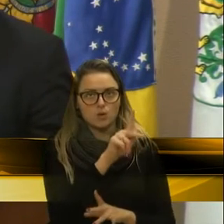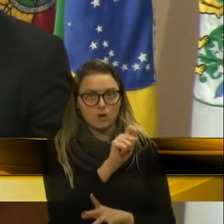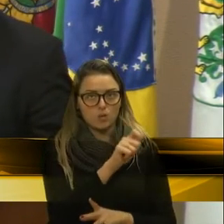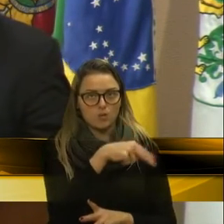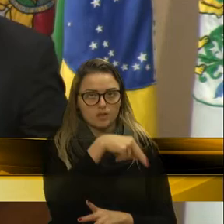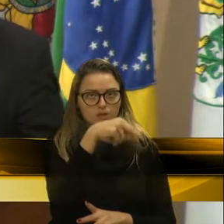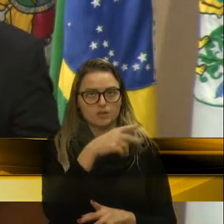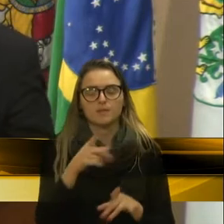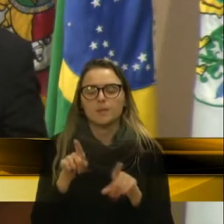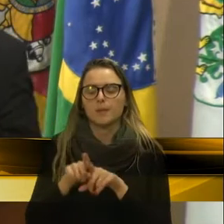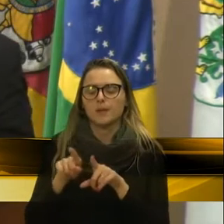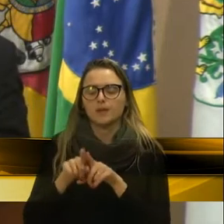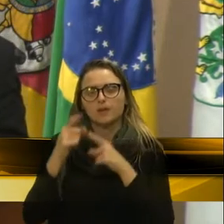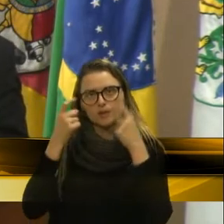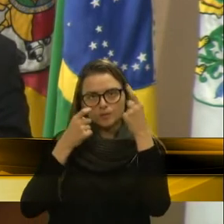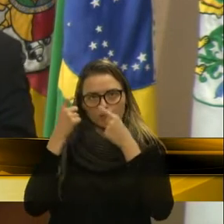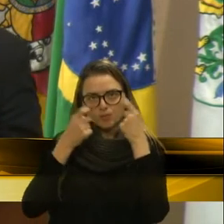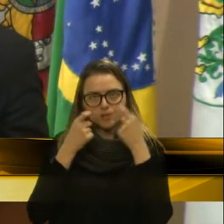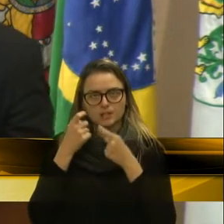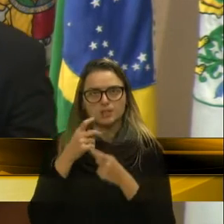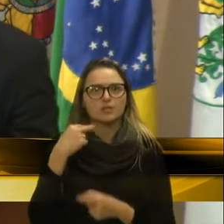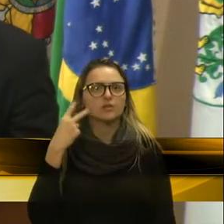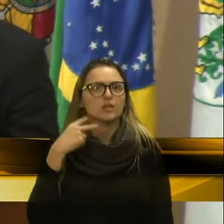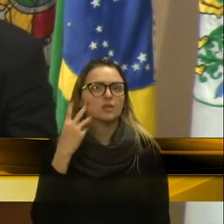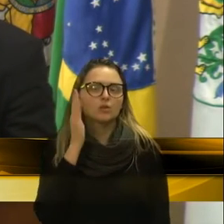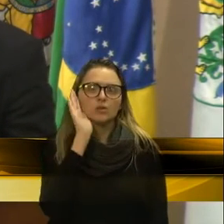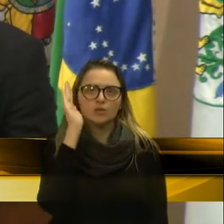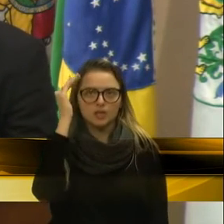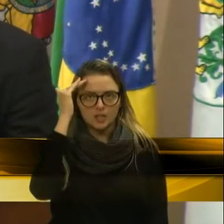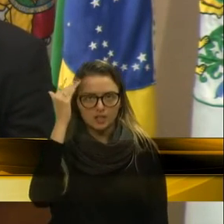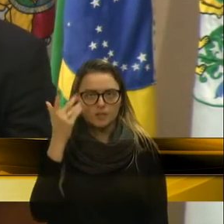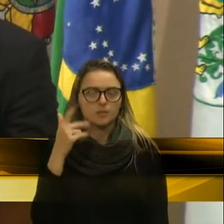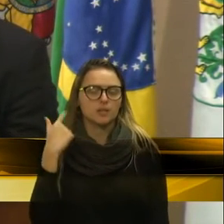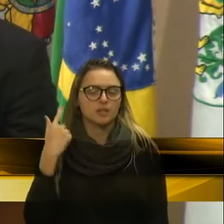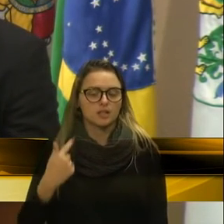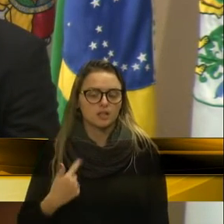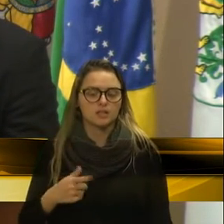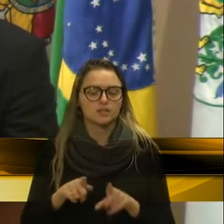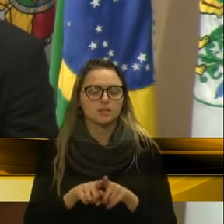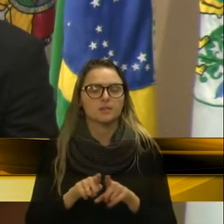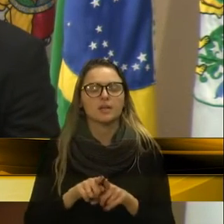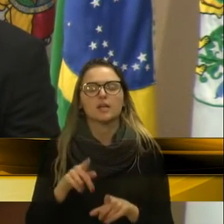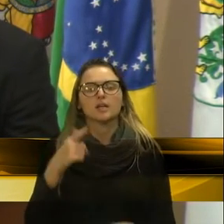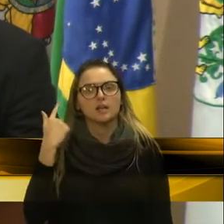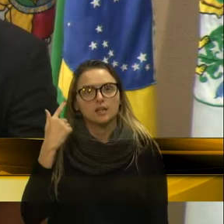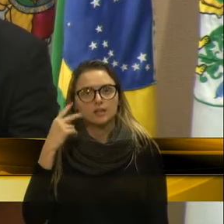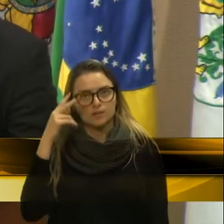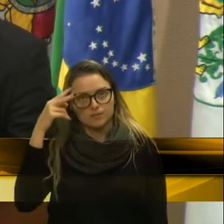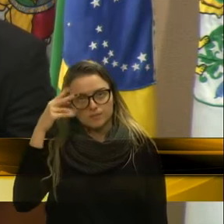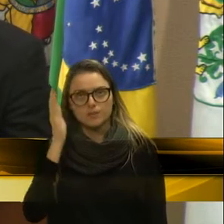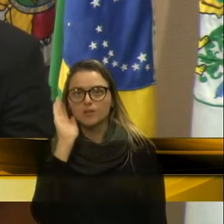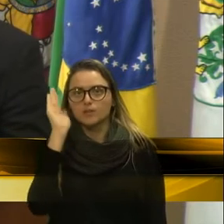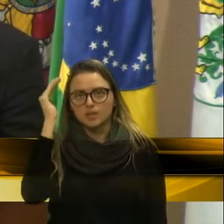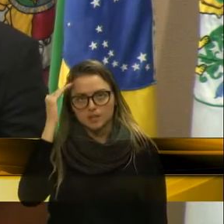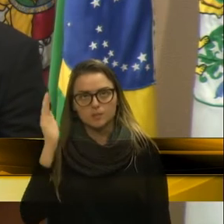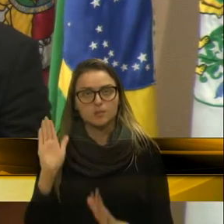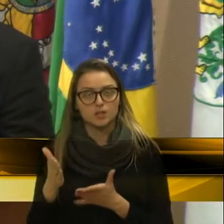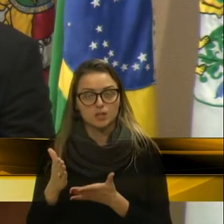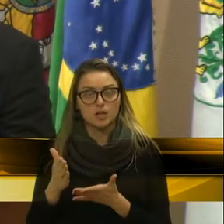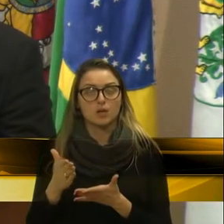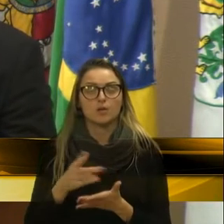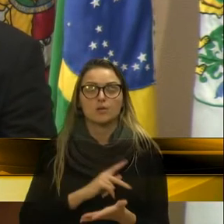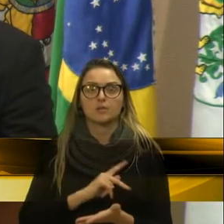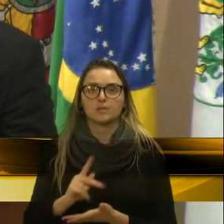preocupação, vereador Felipe e vereadora Gladys, o vereador Felipe é atual presidente da Comissão de Doze, o vereador Gladys já foi a presidente da Comissão de Doze, o vereador Kiko também.